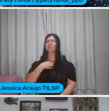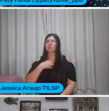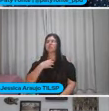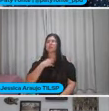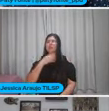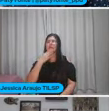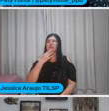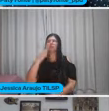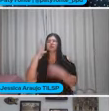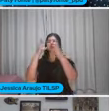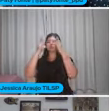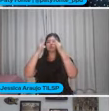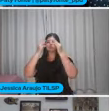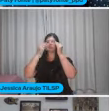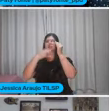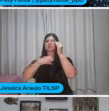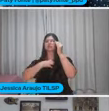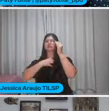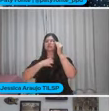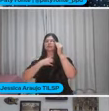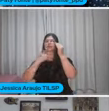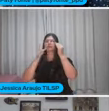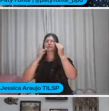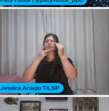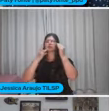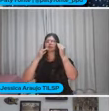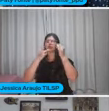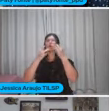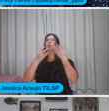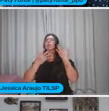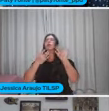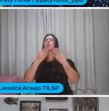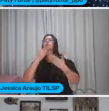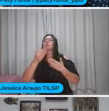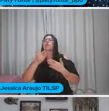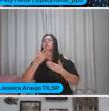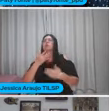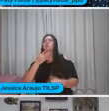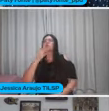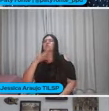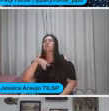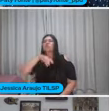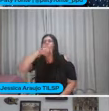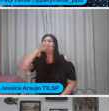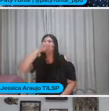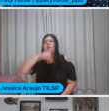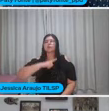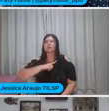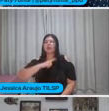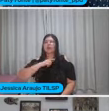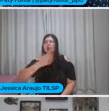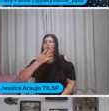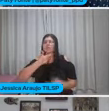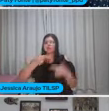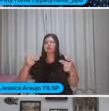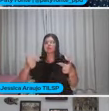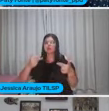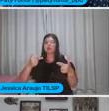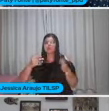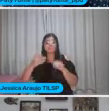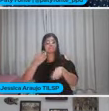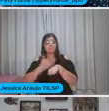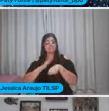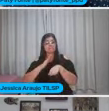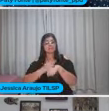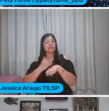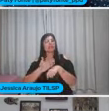Tentar sentir Se a fruta É suculenta Que sabor Tem aquela fruta Que cheiro Tem aquela fruta Tem pequenas práticas